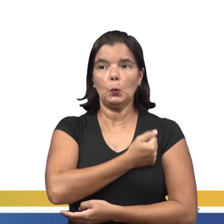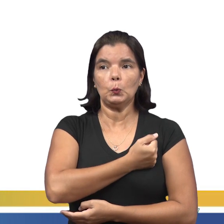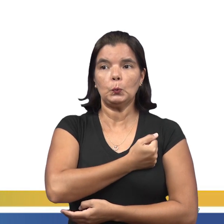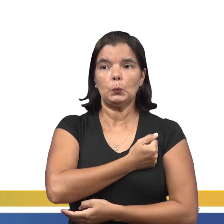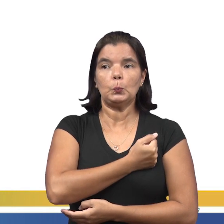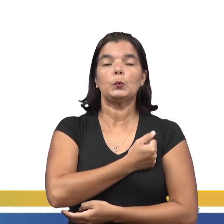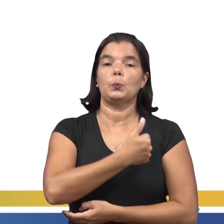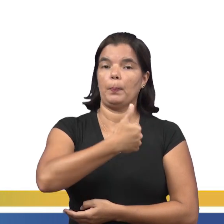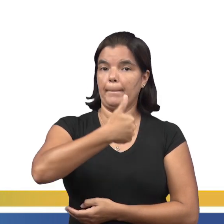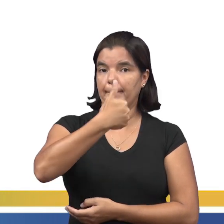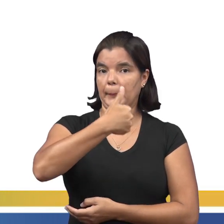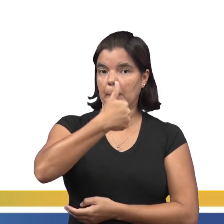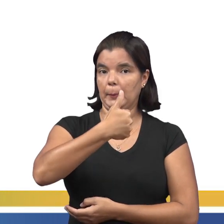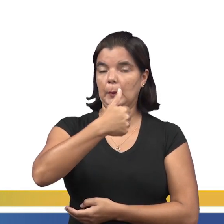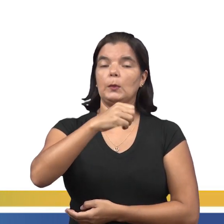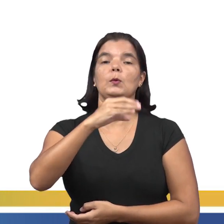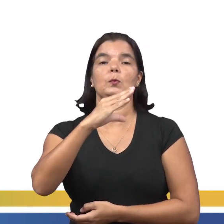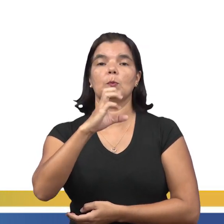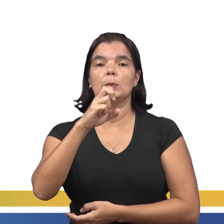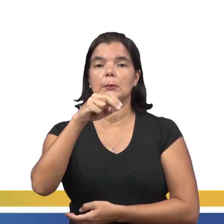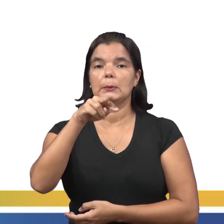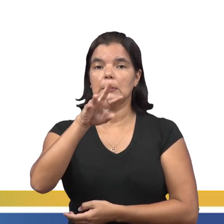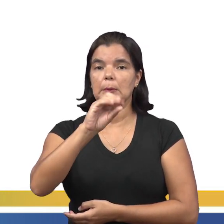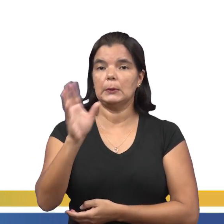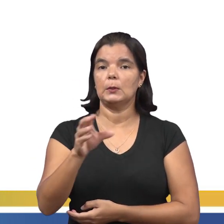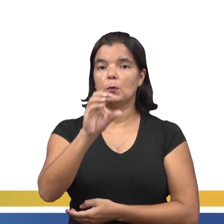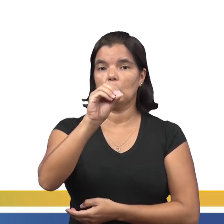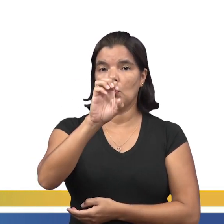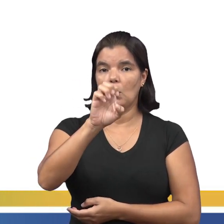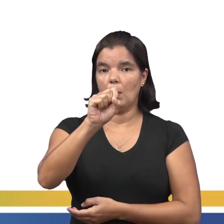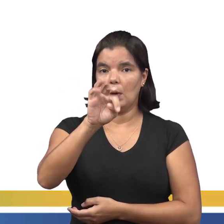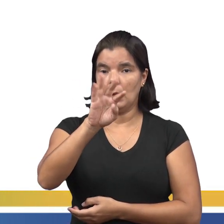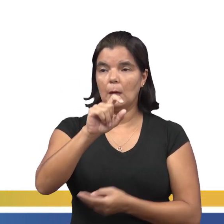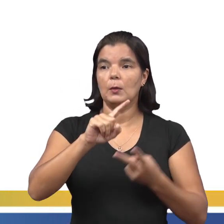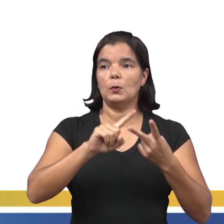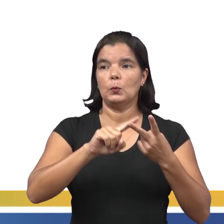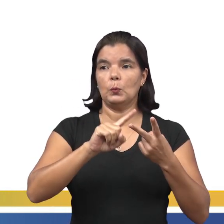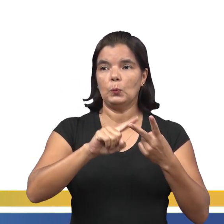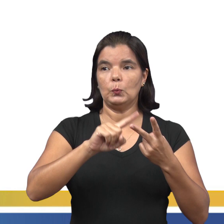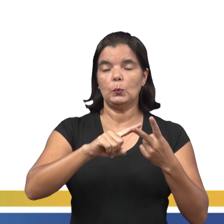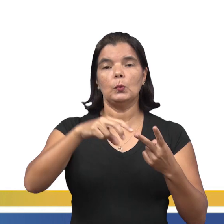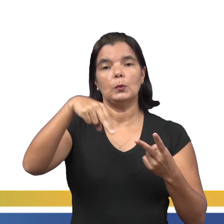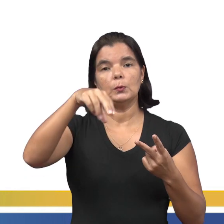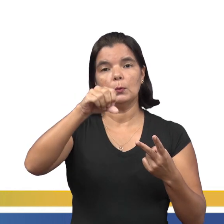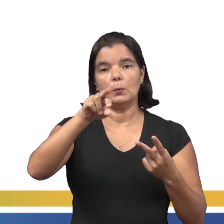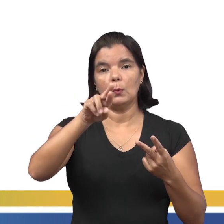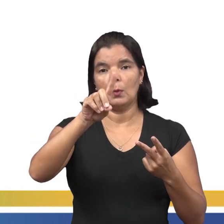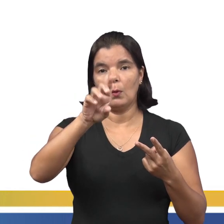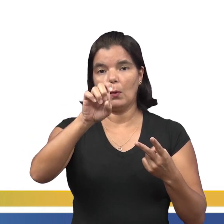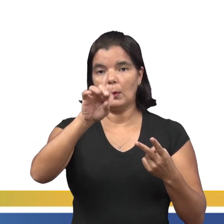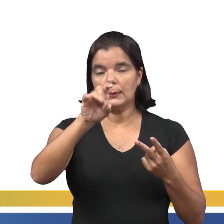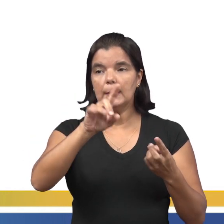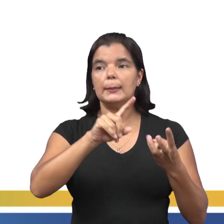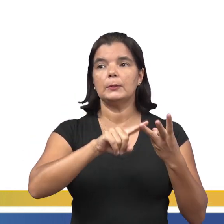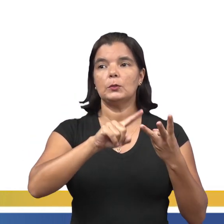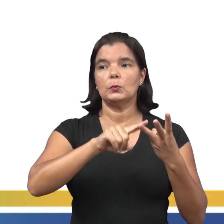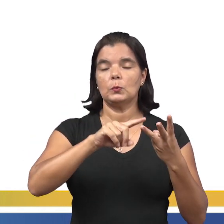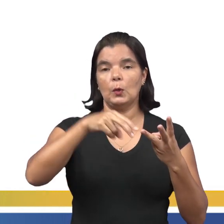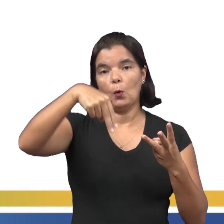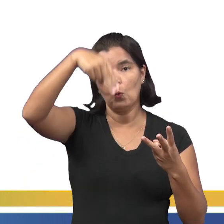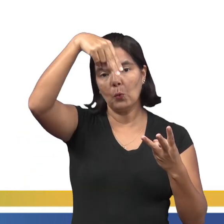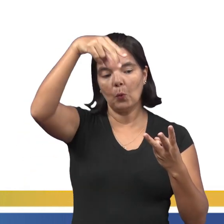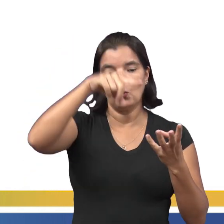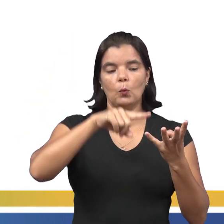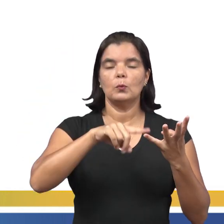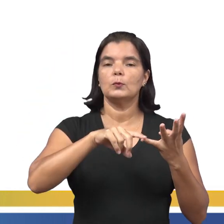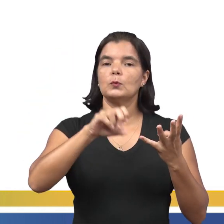-oeste, o 2 é o nordeste, o 3 é o norte, o 4 é o sudeste e o 5 é